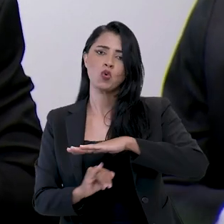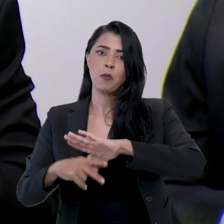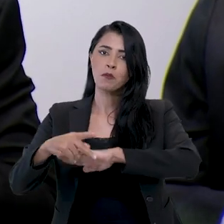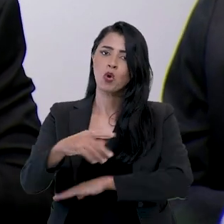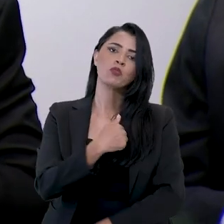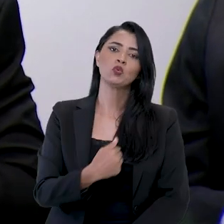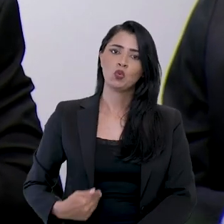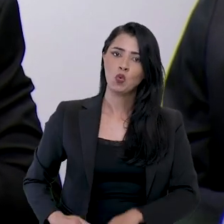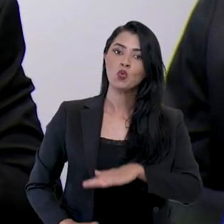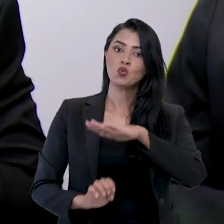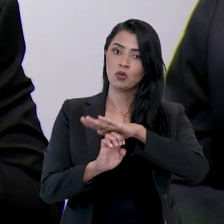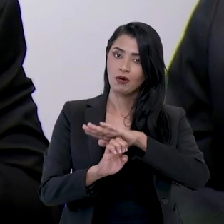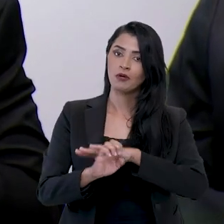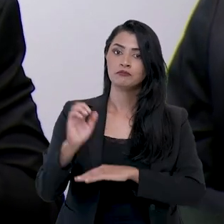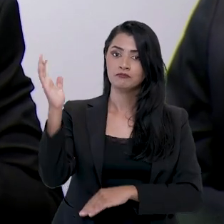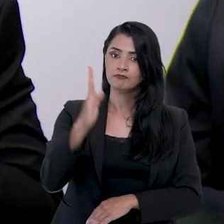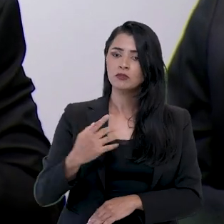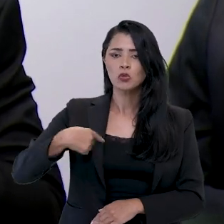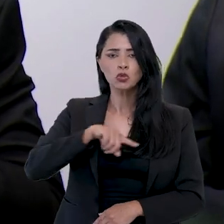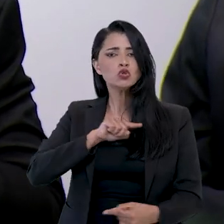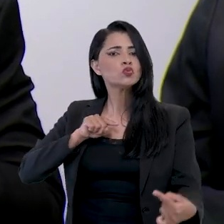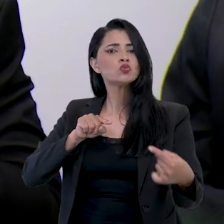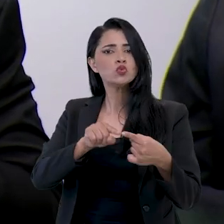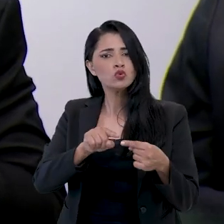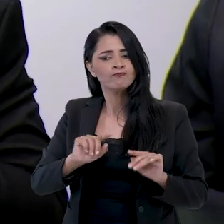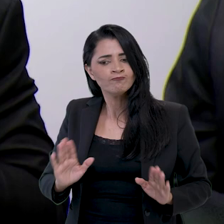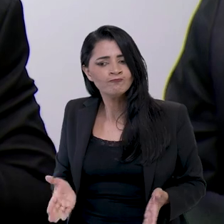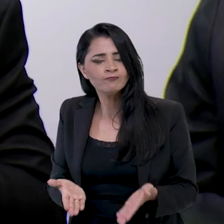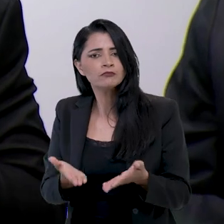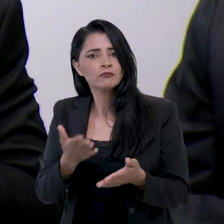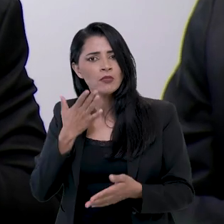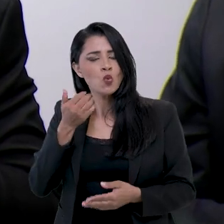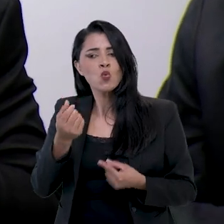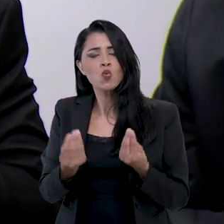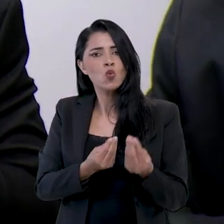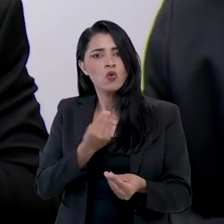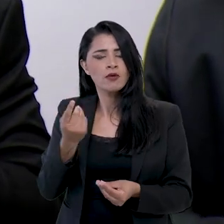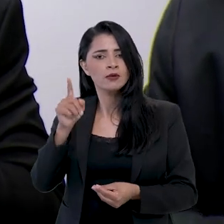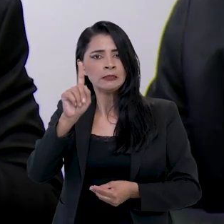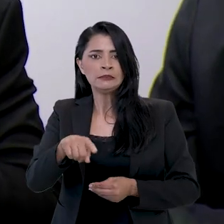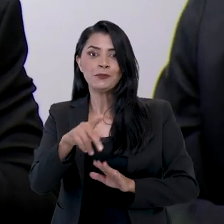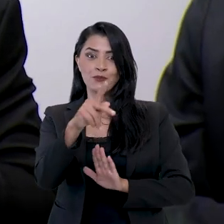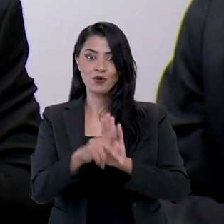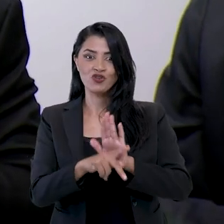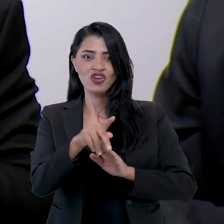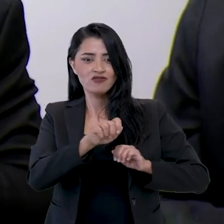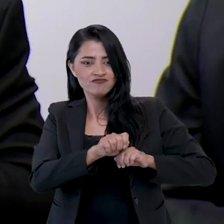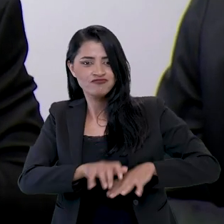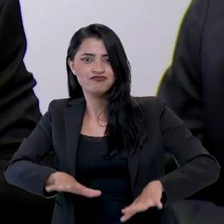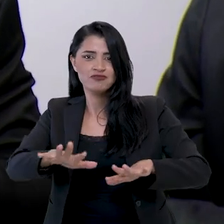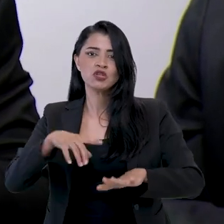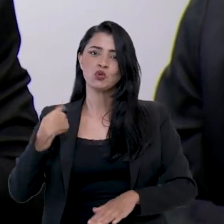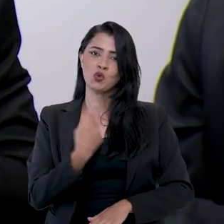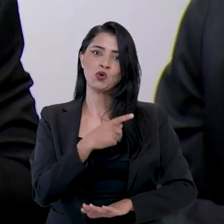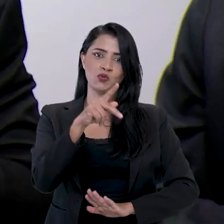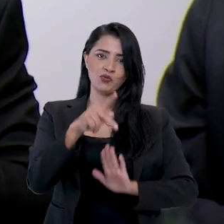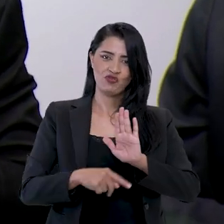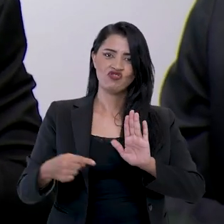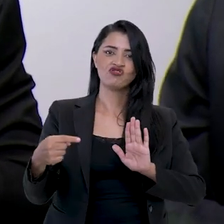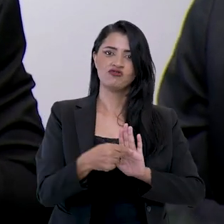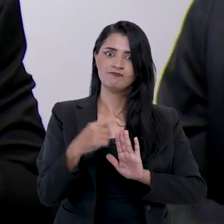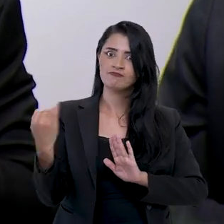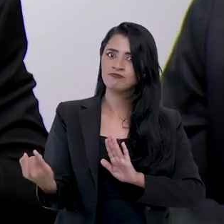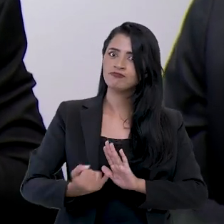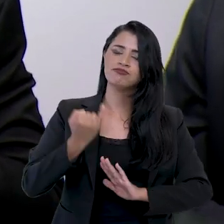a outras instituições do Estado brasileiro para que nós possamos viabilizar esse grande projeto, tem que ser o nosso